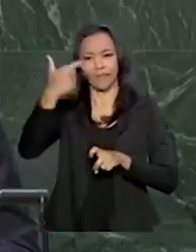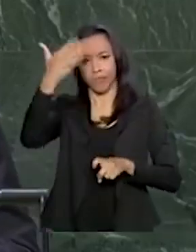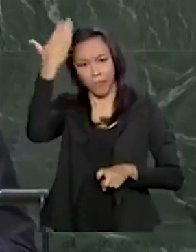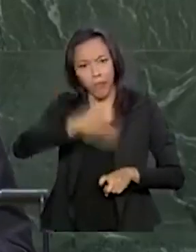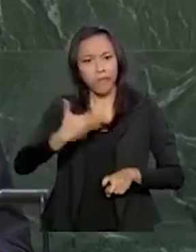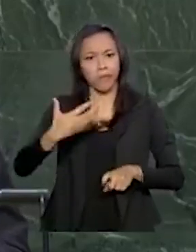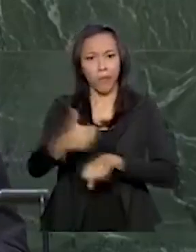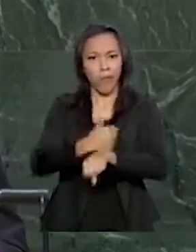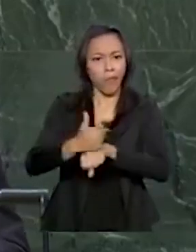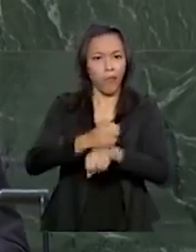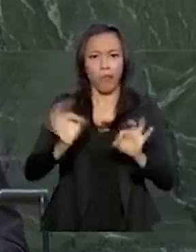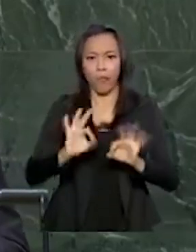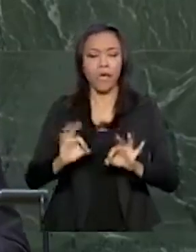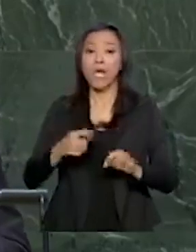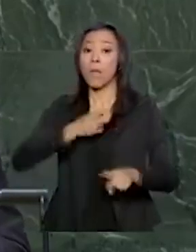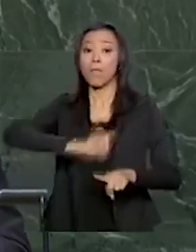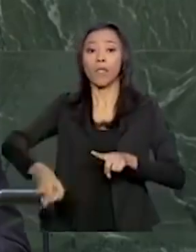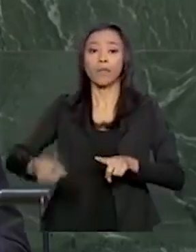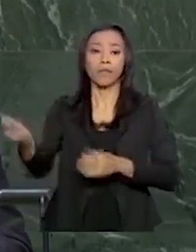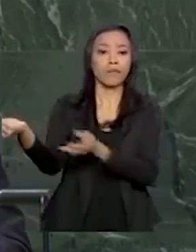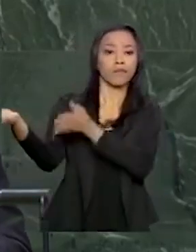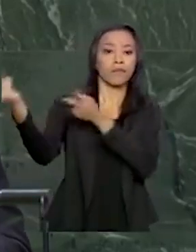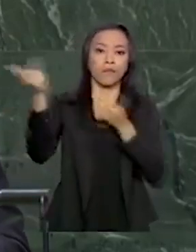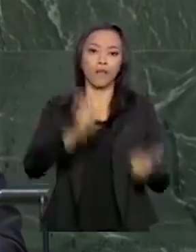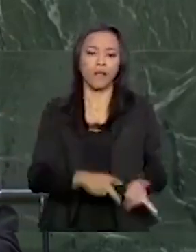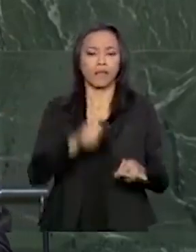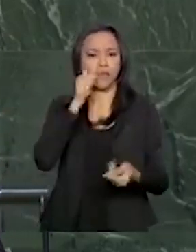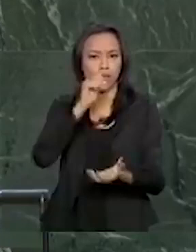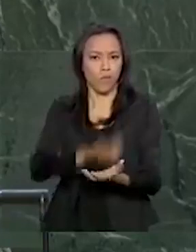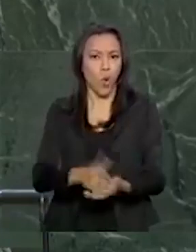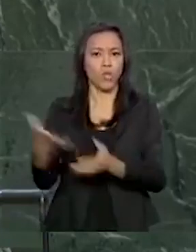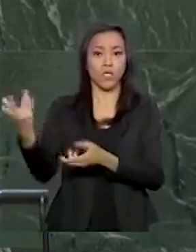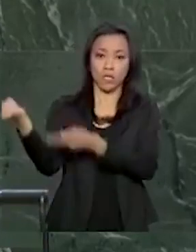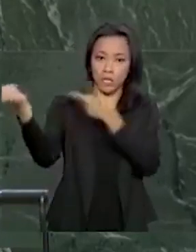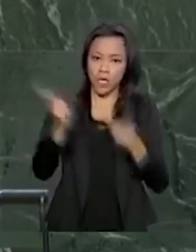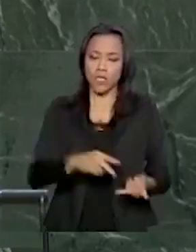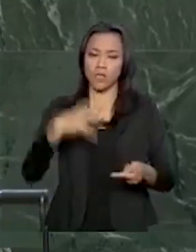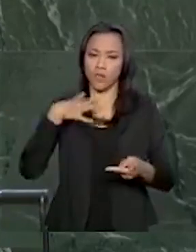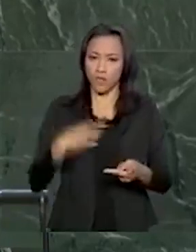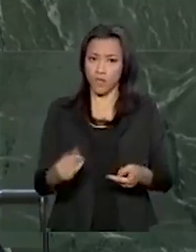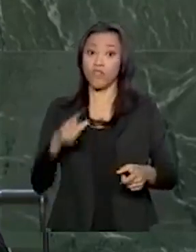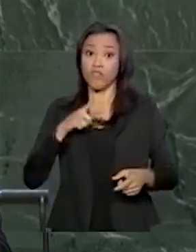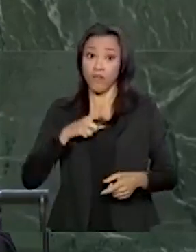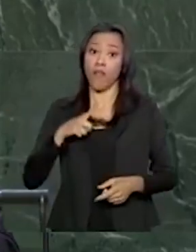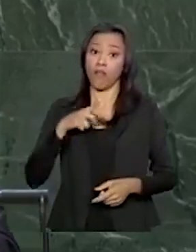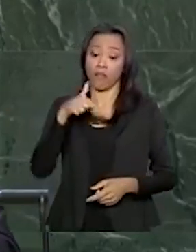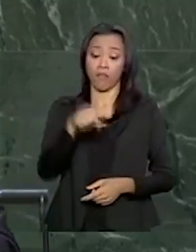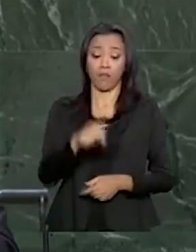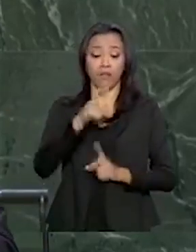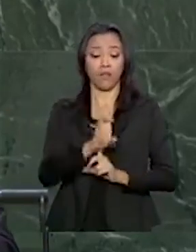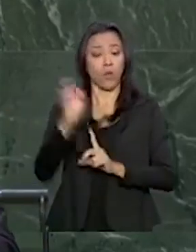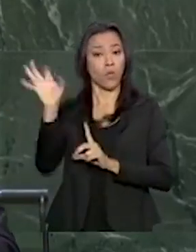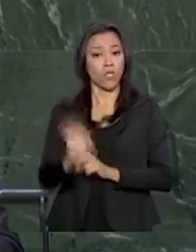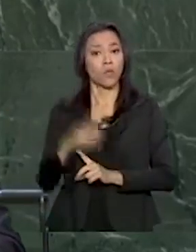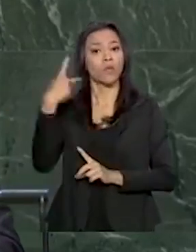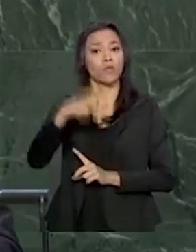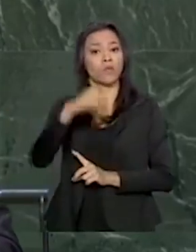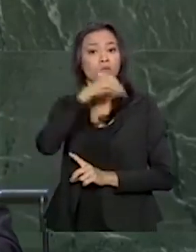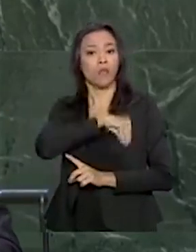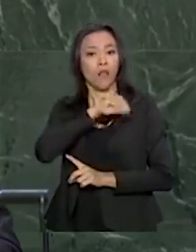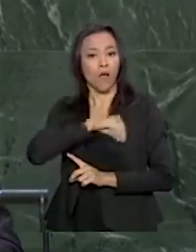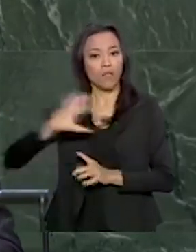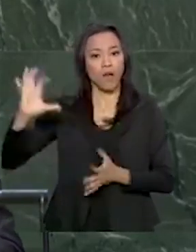impedidos de trazer cônjuges e filhos. Tiveram 75% de seus salários confiscados pelo regime